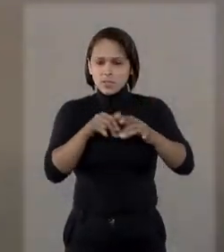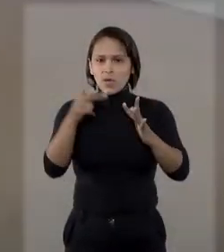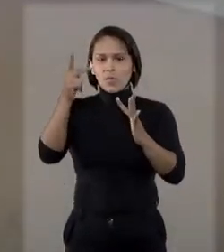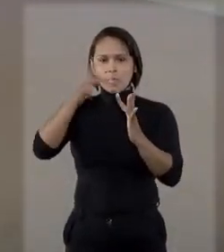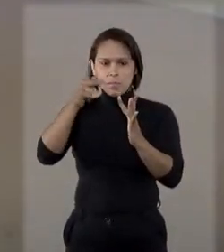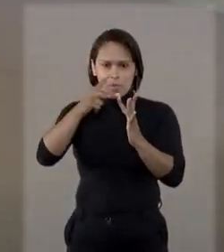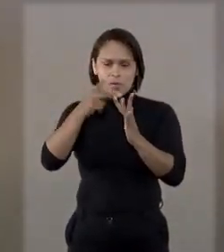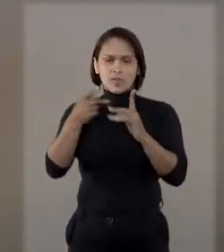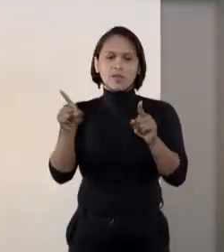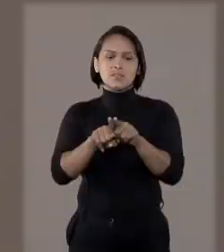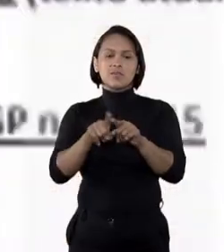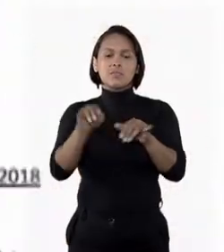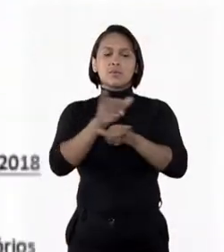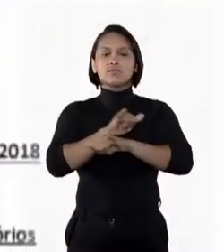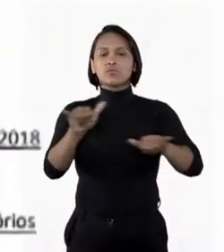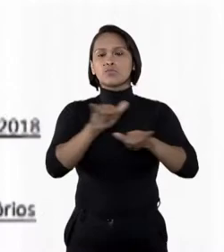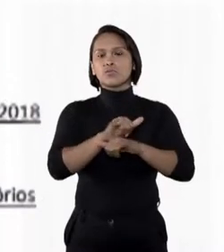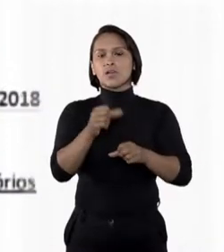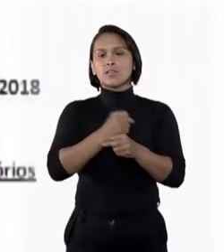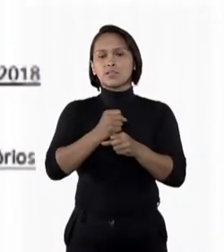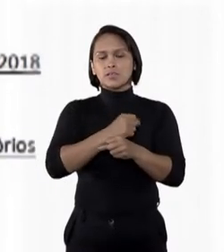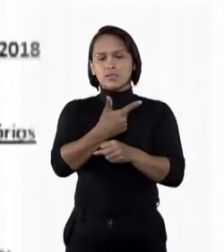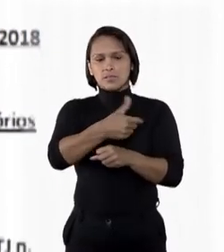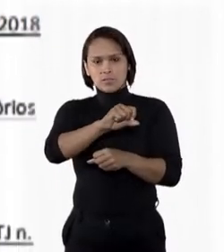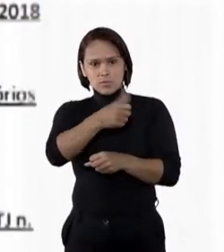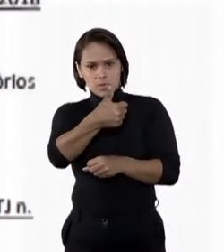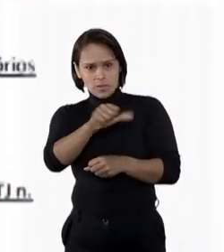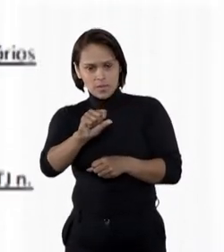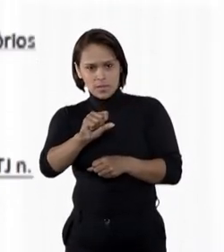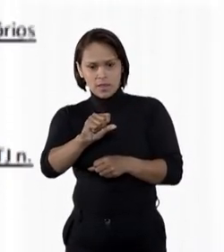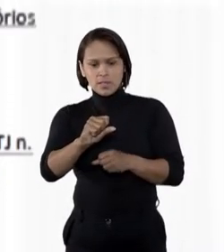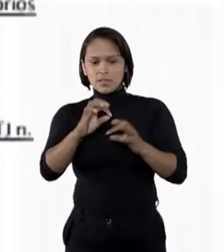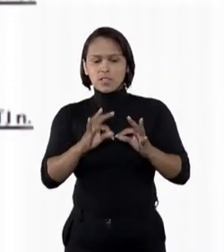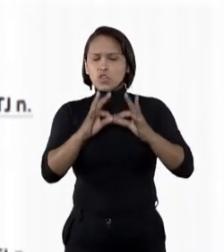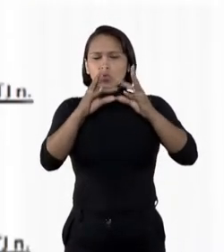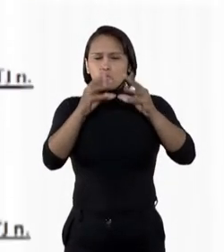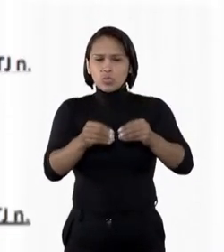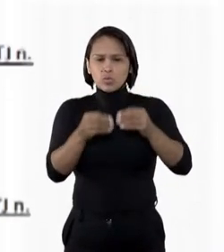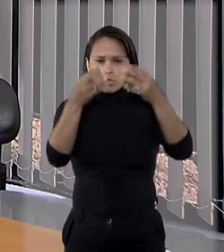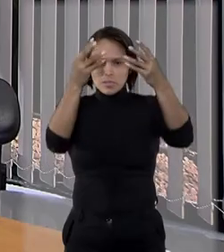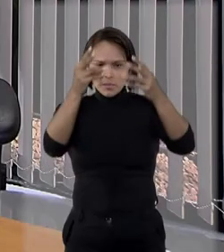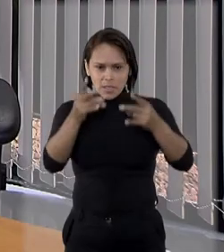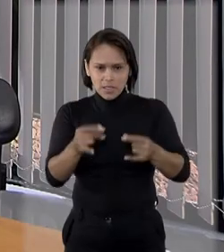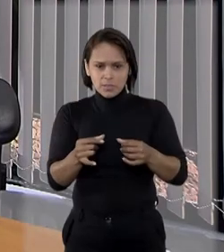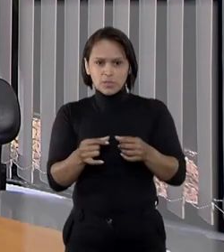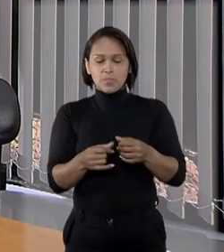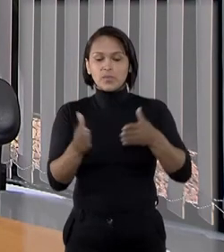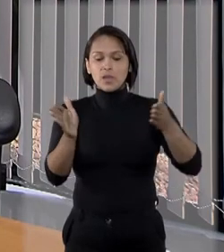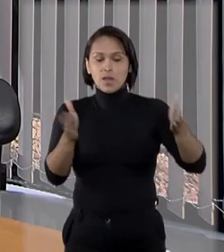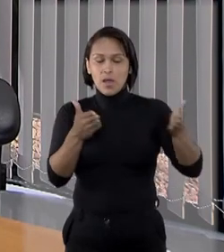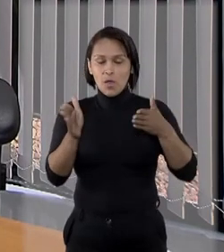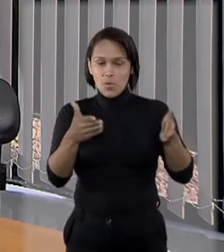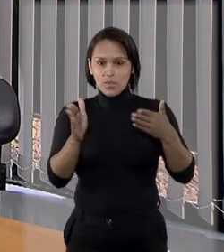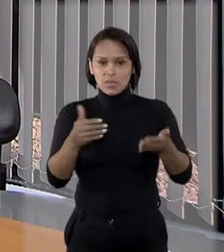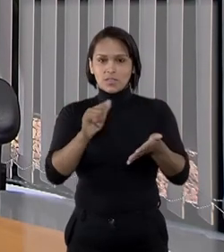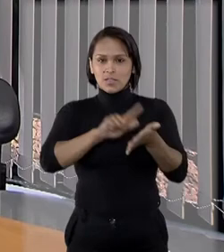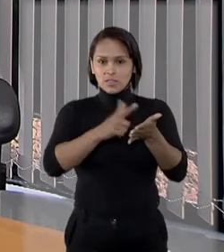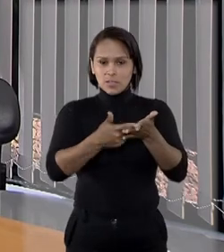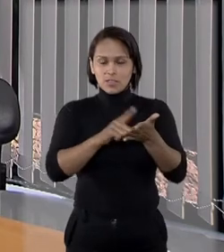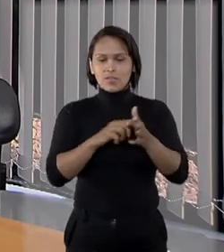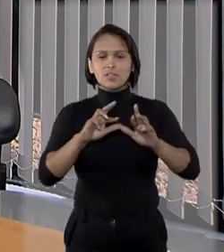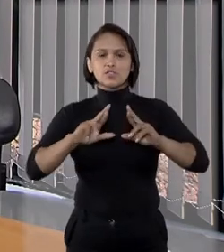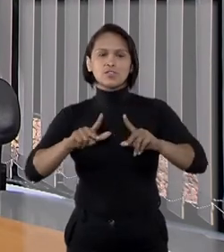e portarias vigentes divulgadas desde 2010 em inteiro teor. A coletânea é uma publicação